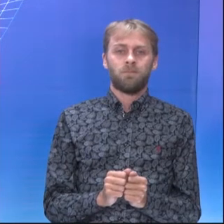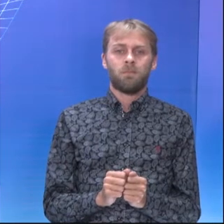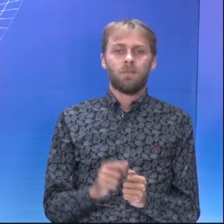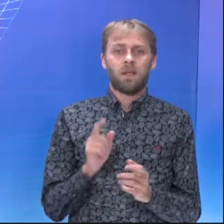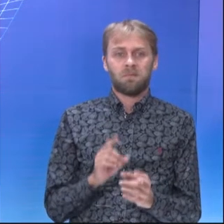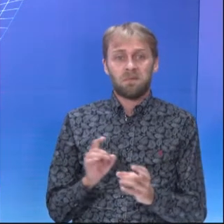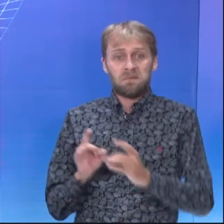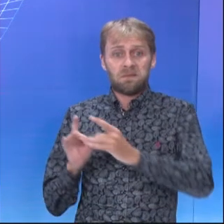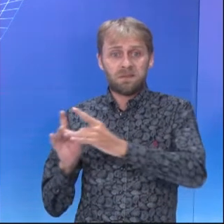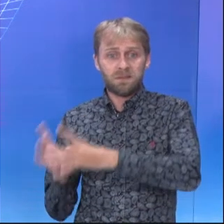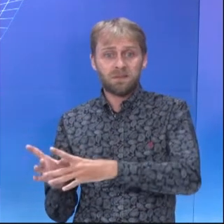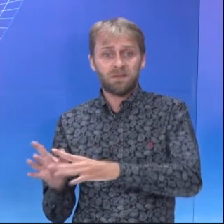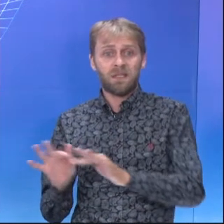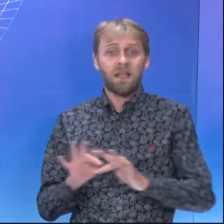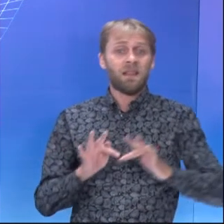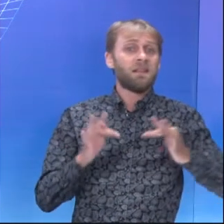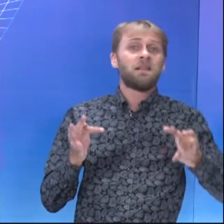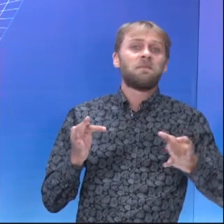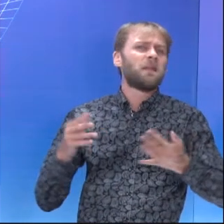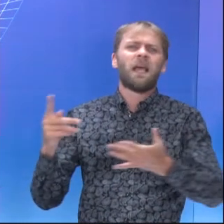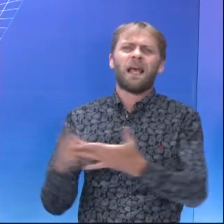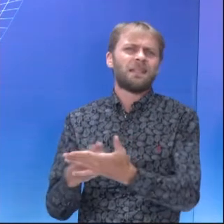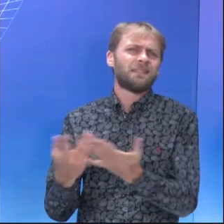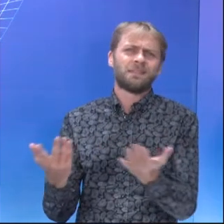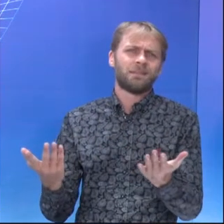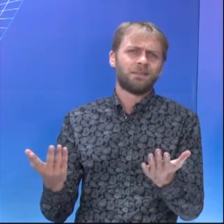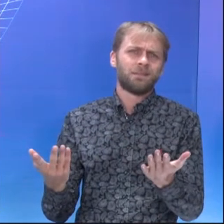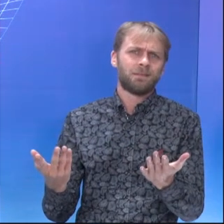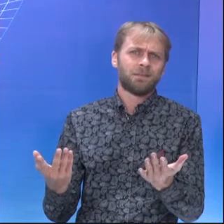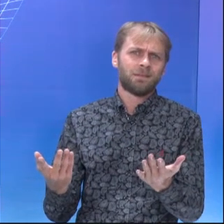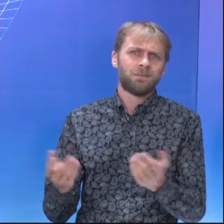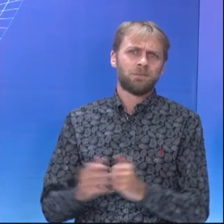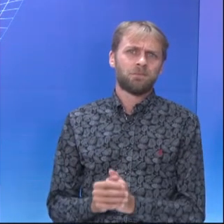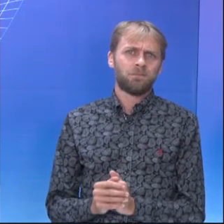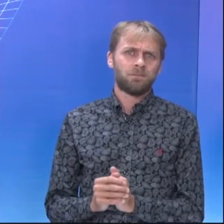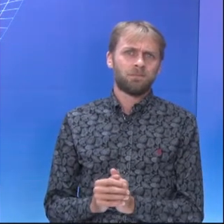to dismiss this as a simple accident.